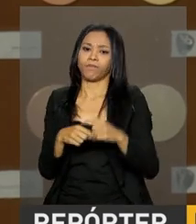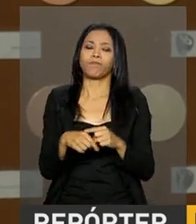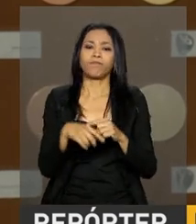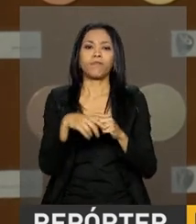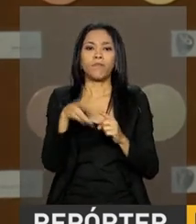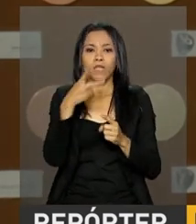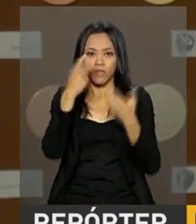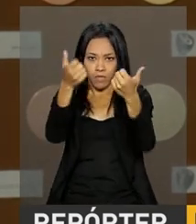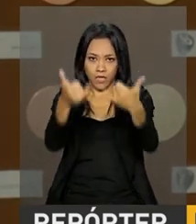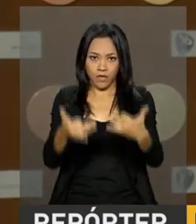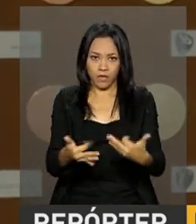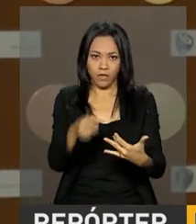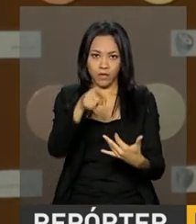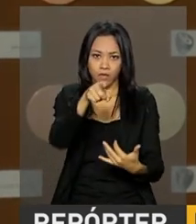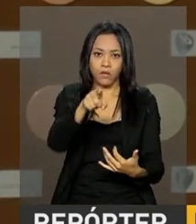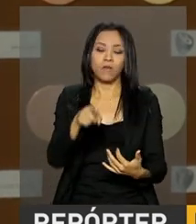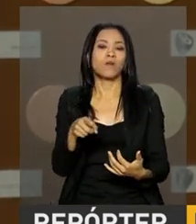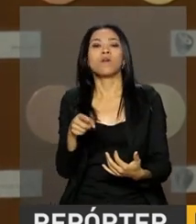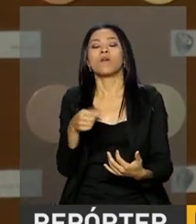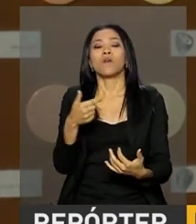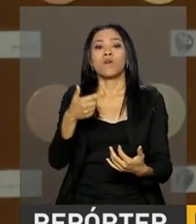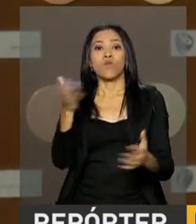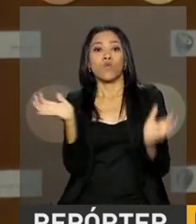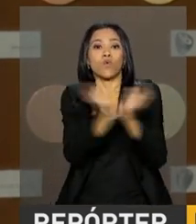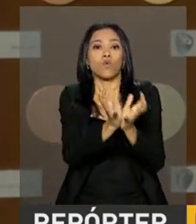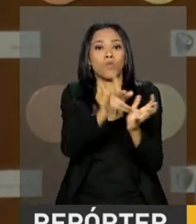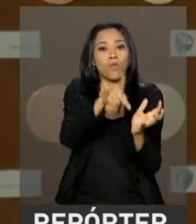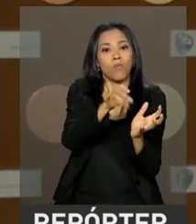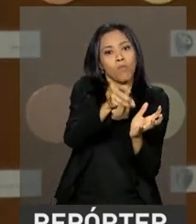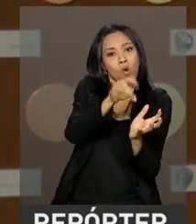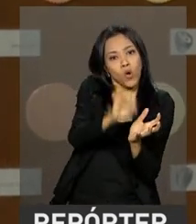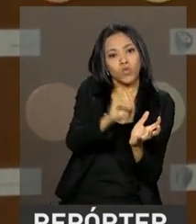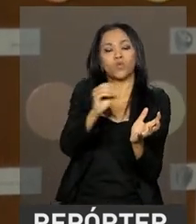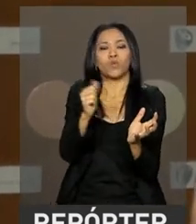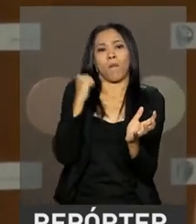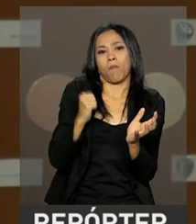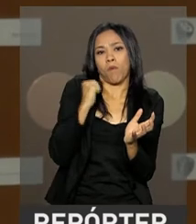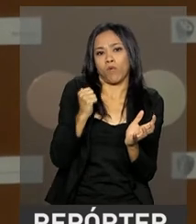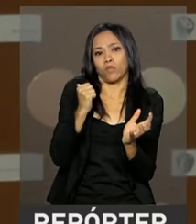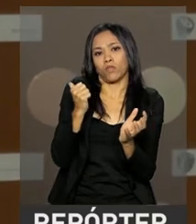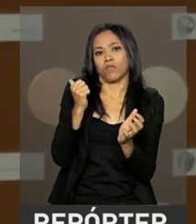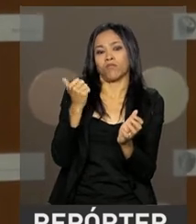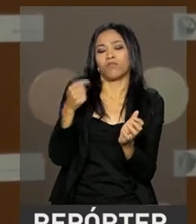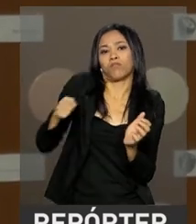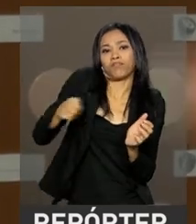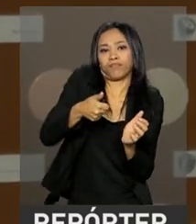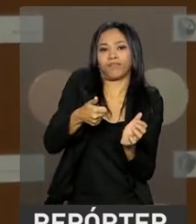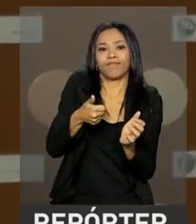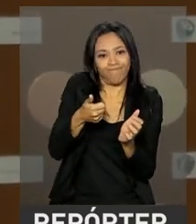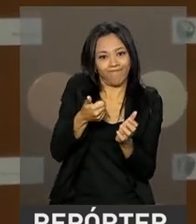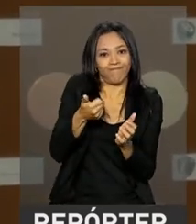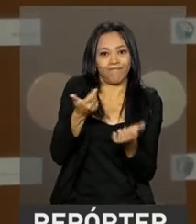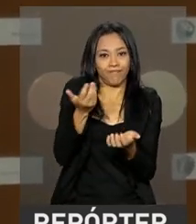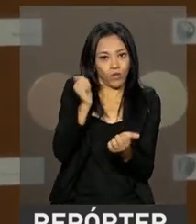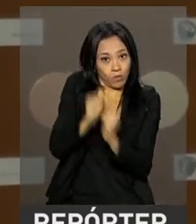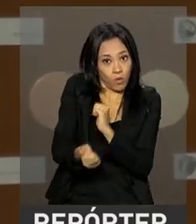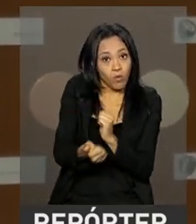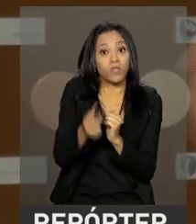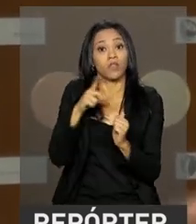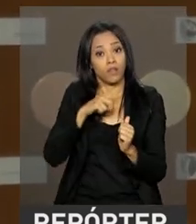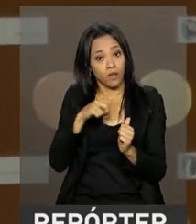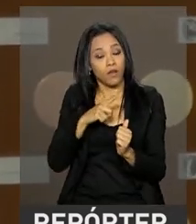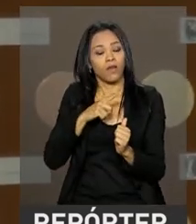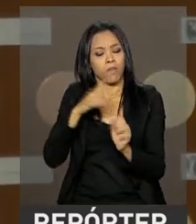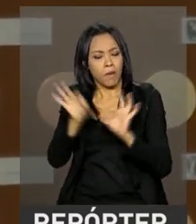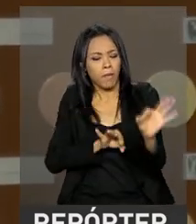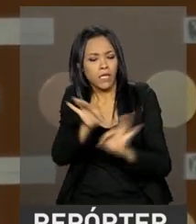do atleta Pódio e do Bolsa Atleta foi uma decisão nossa. Manter integralmente o apoio